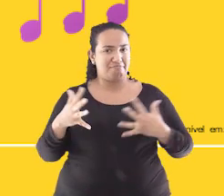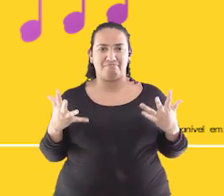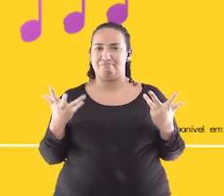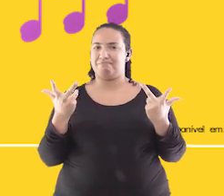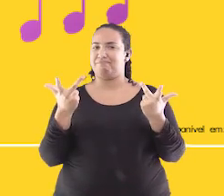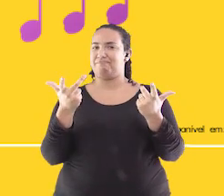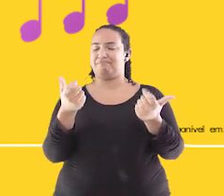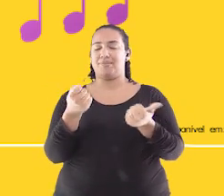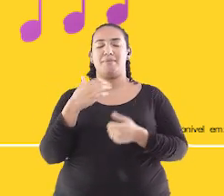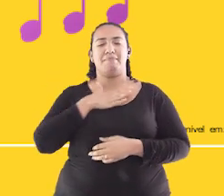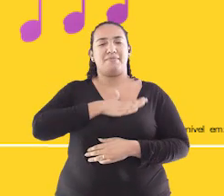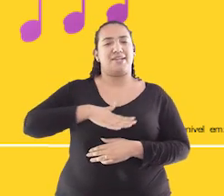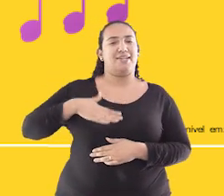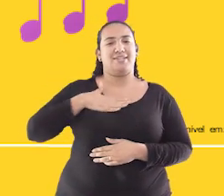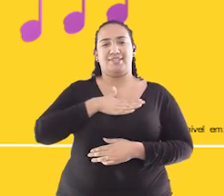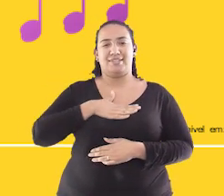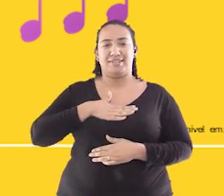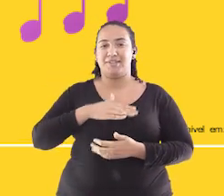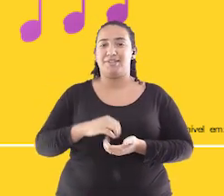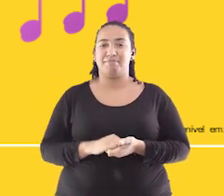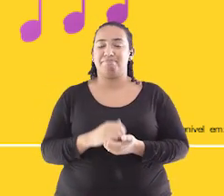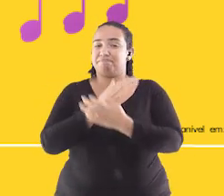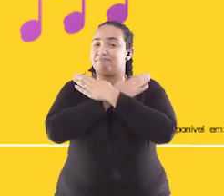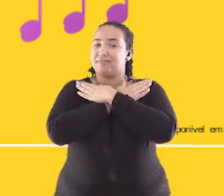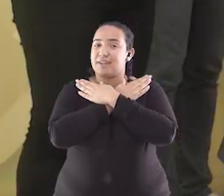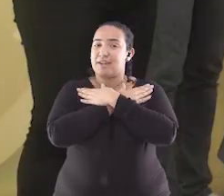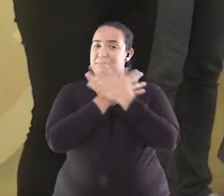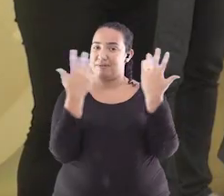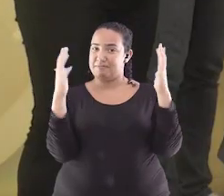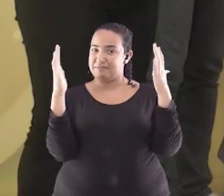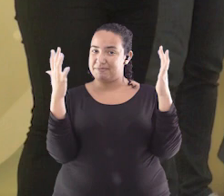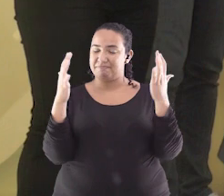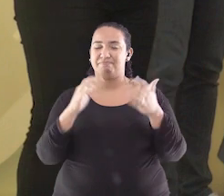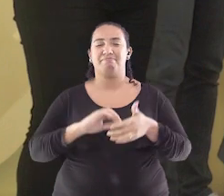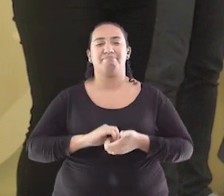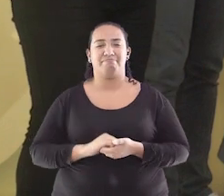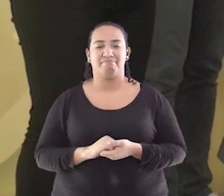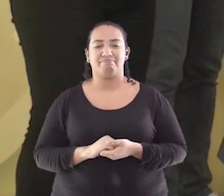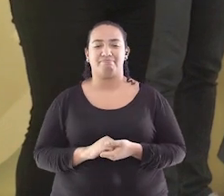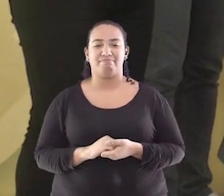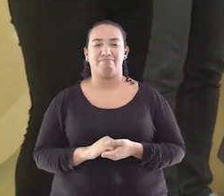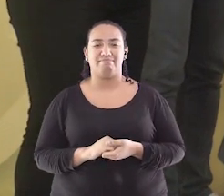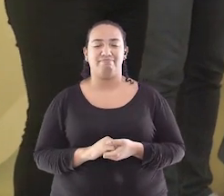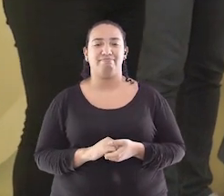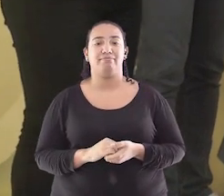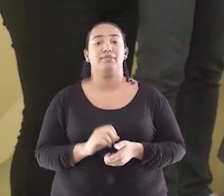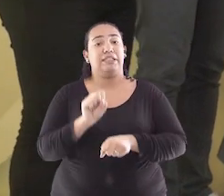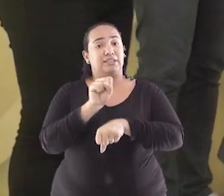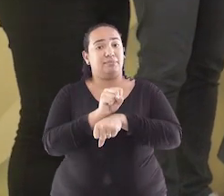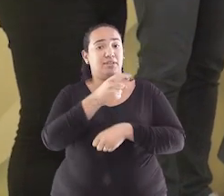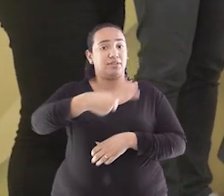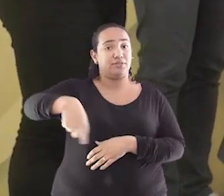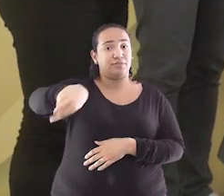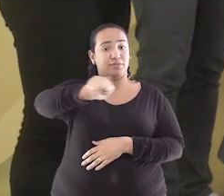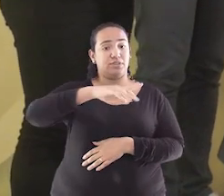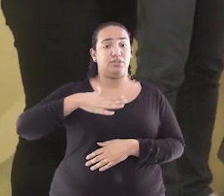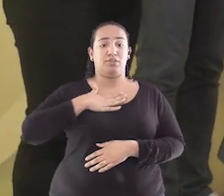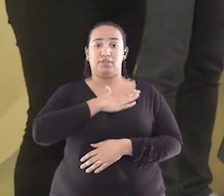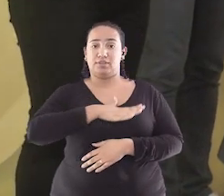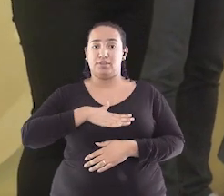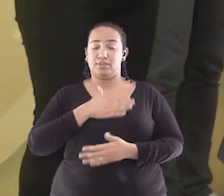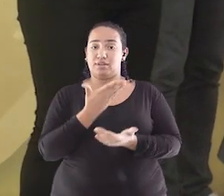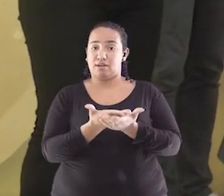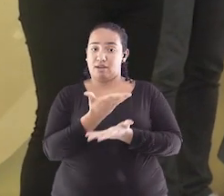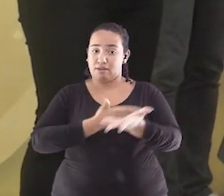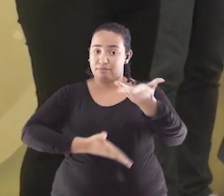Foi um grande prazer para mim Grande abraço e parabéns a todos Isso mesmo Espero que vocês tenham gostado da interação de hoje